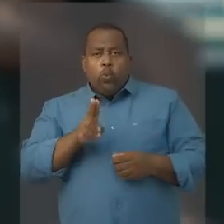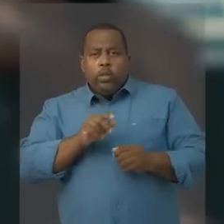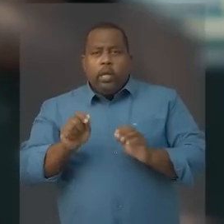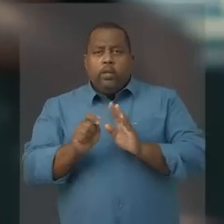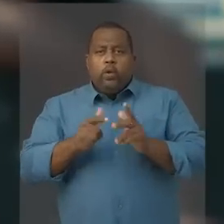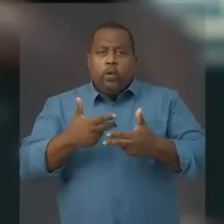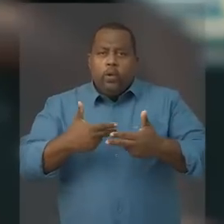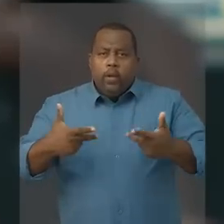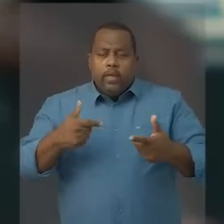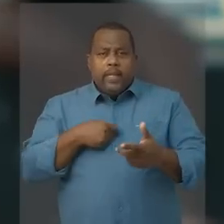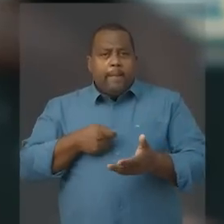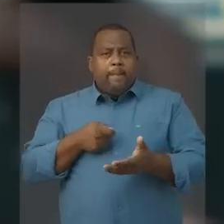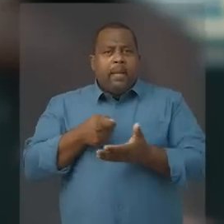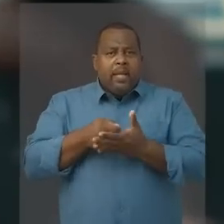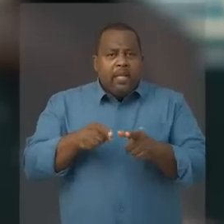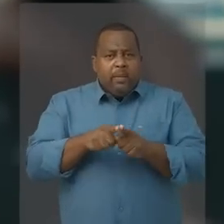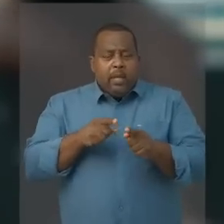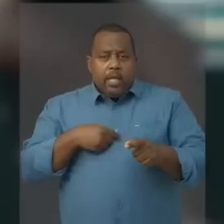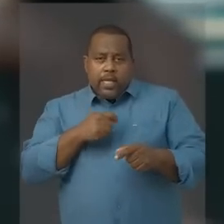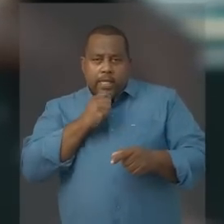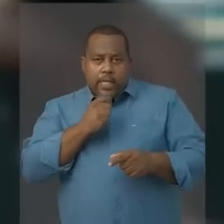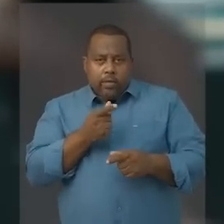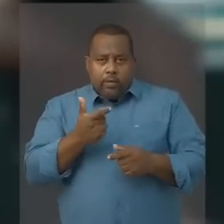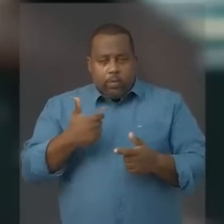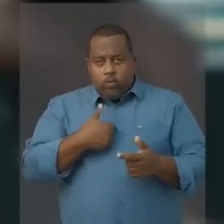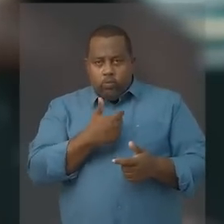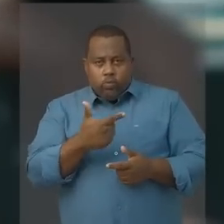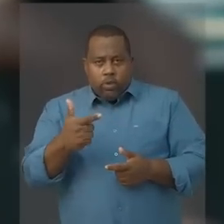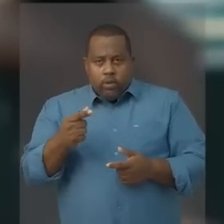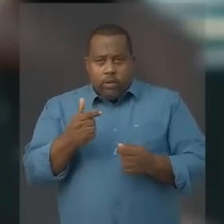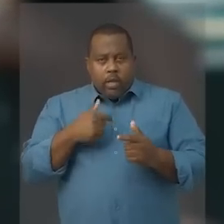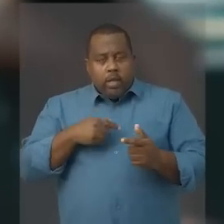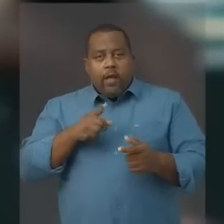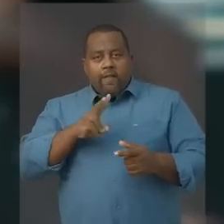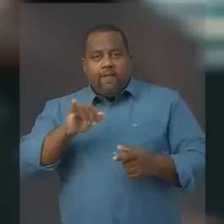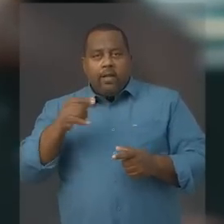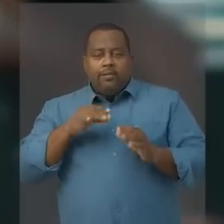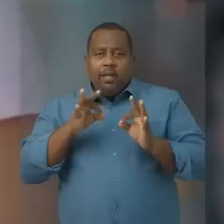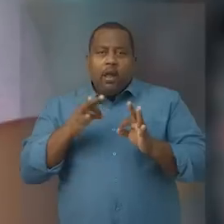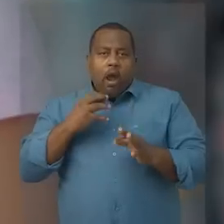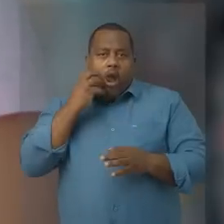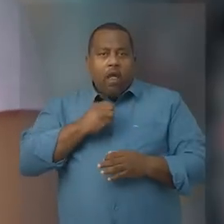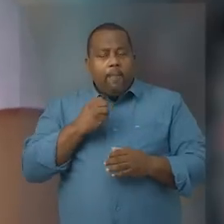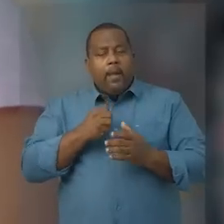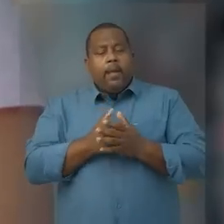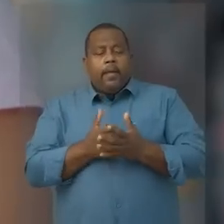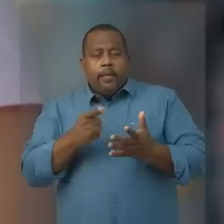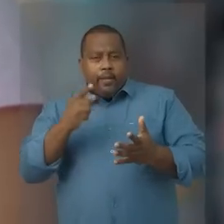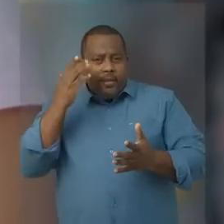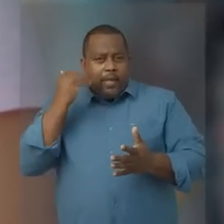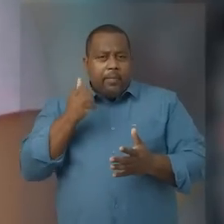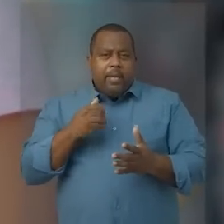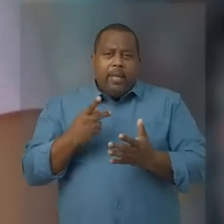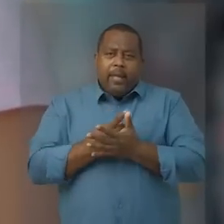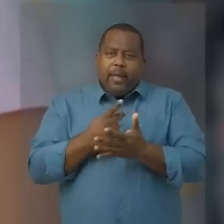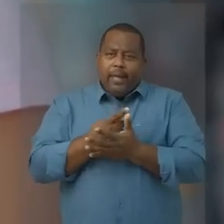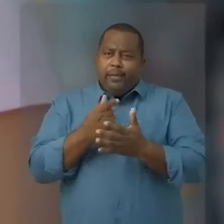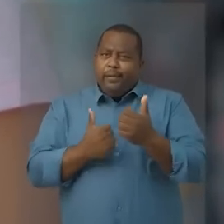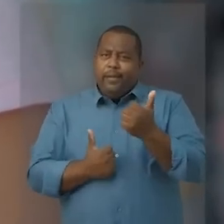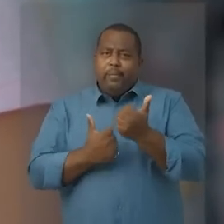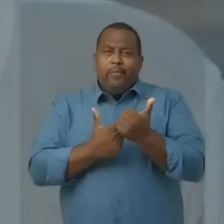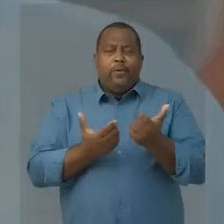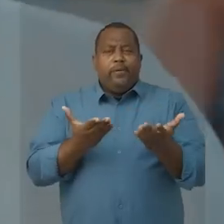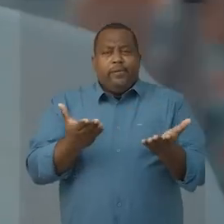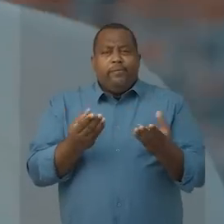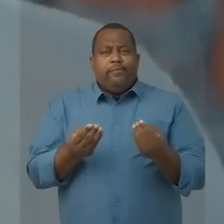droga, você vai ter que pagar ela. Então, para você pagar, você vai ter que ter dinheiro. Então, quem não tem dinheiro, a tendência é roubar. Eu acho que não é correto ele estar apoiando